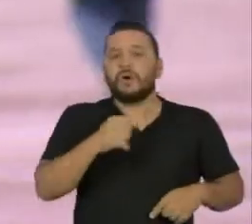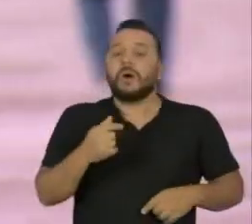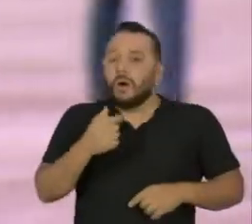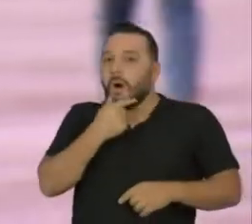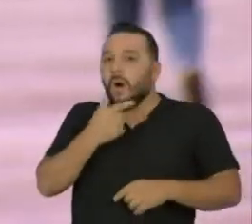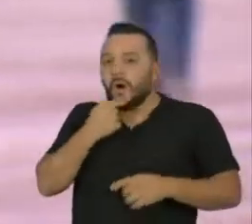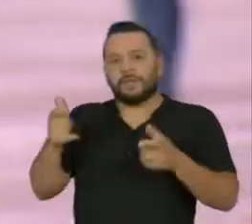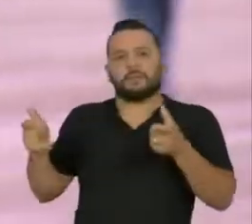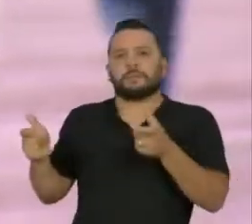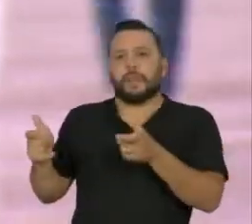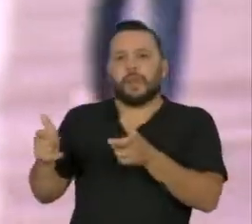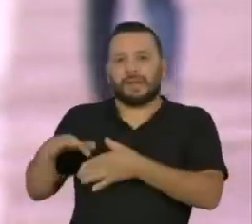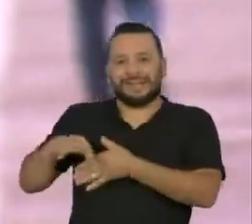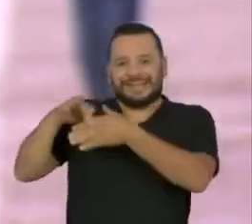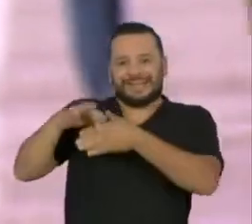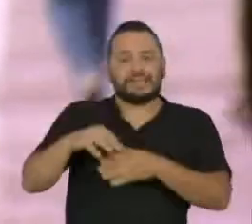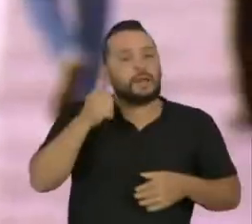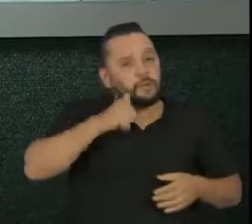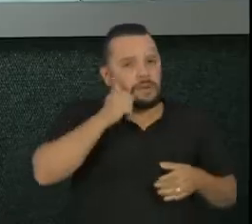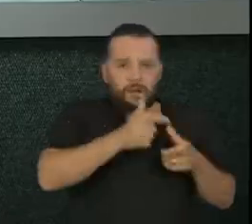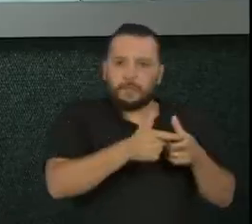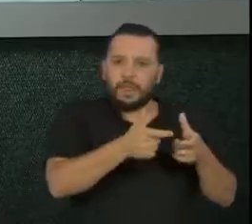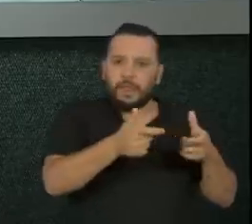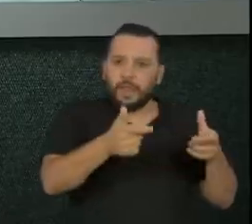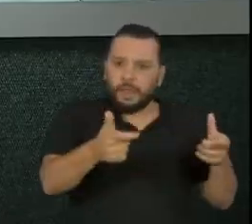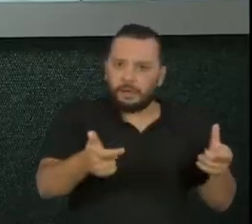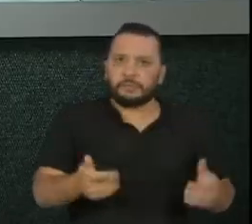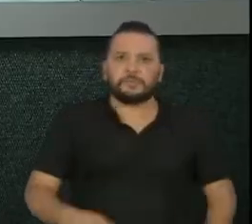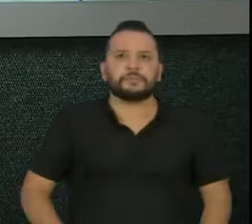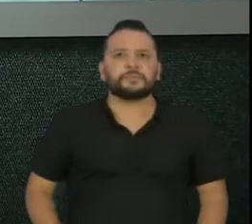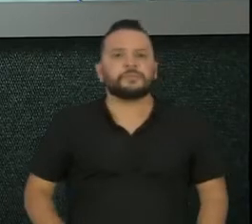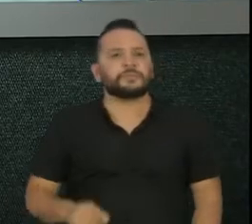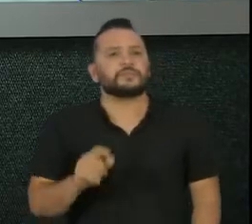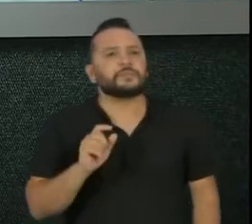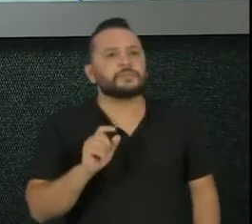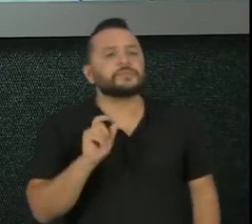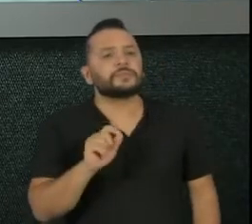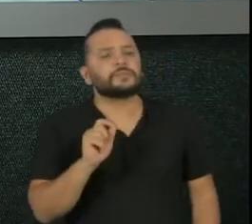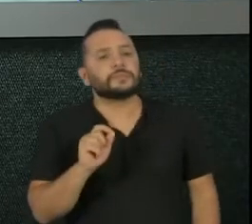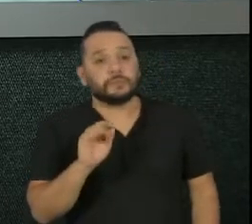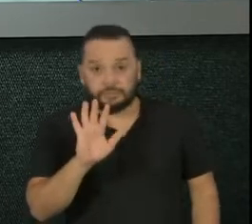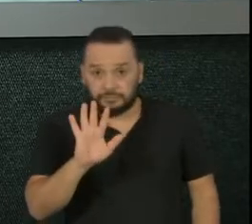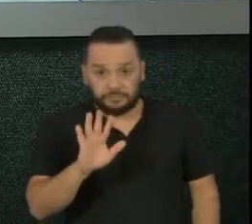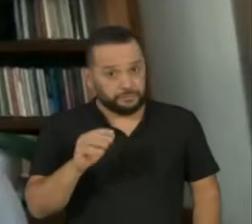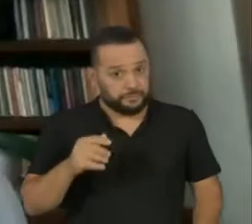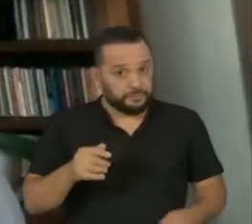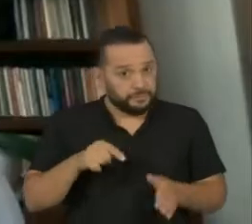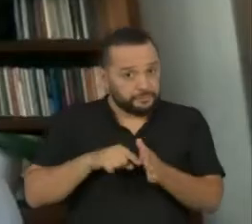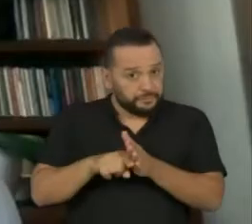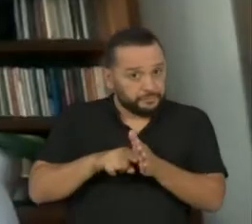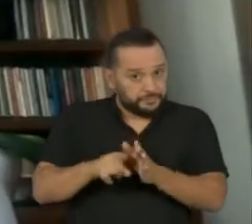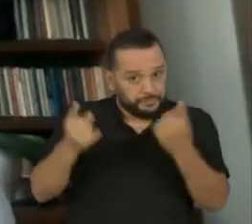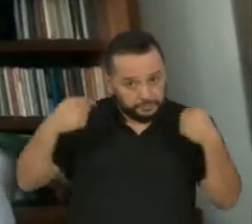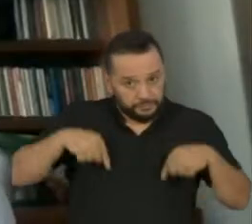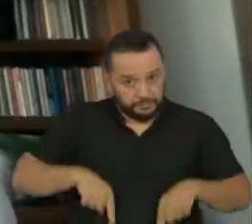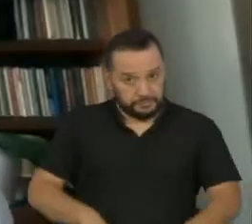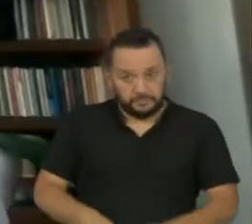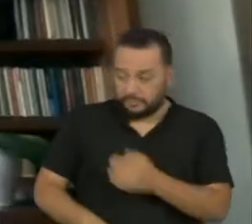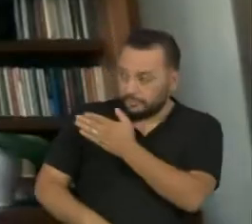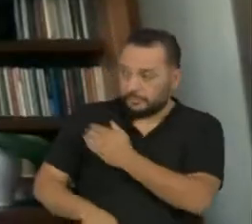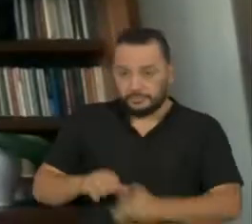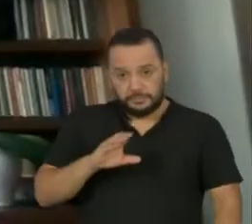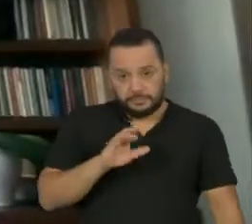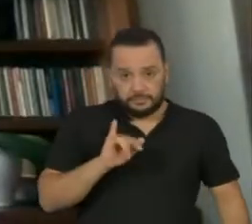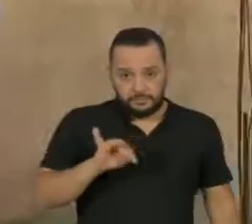século XVIII ou no início do século XIX. O que mudou? Para a antropóloga Cintia Sarte, a